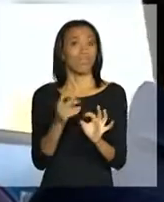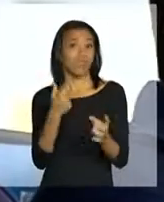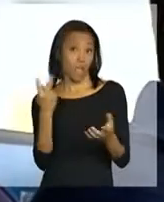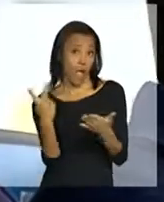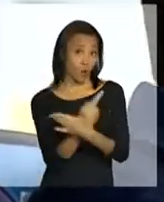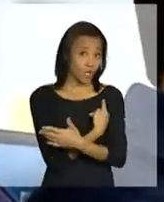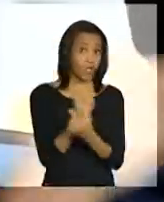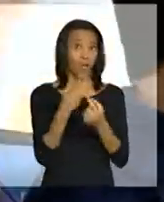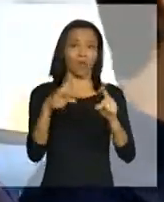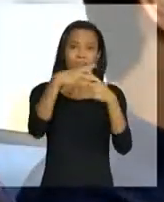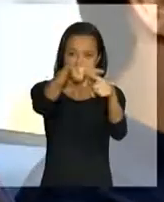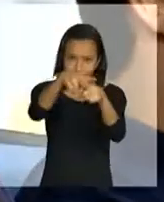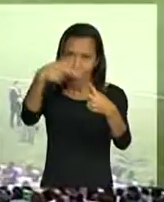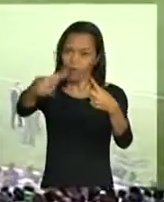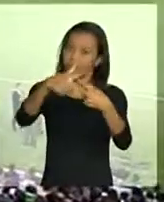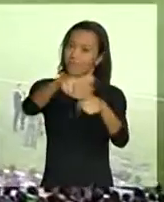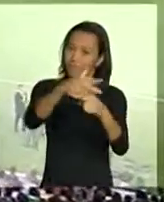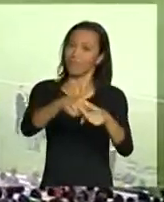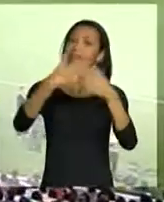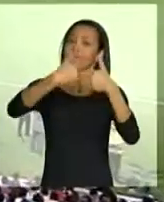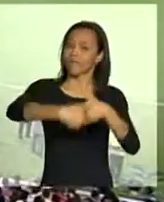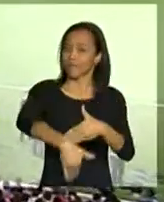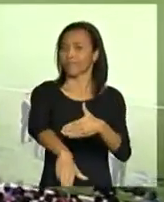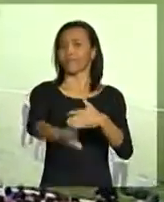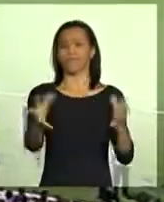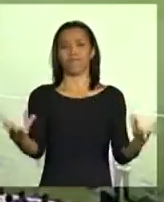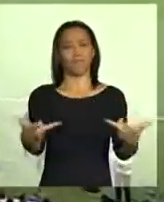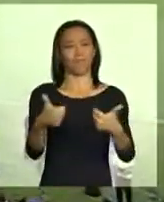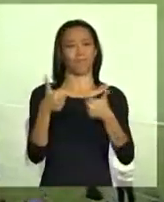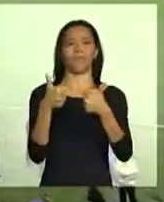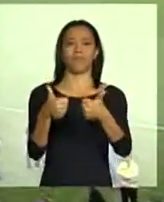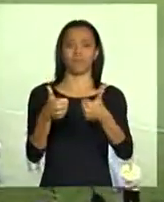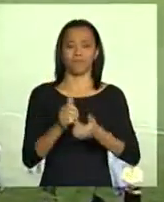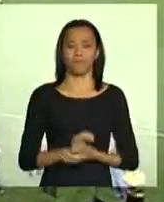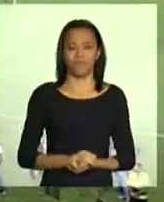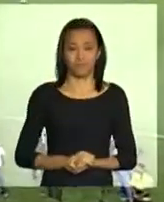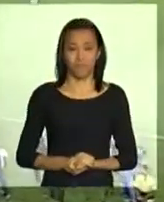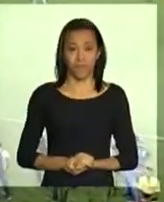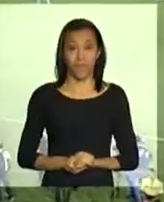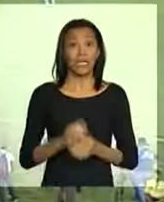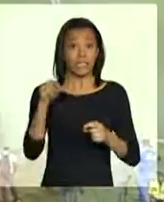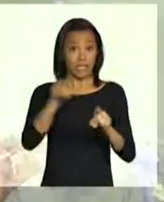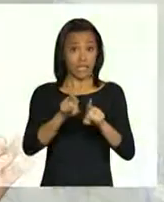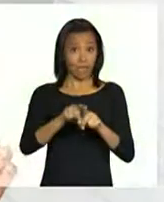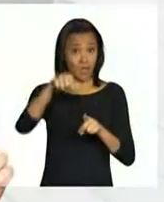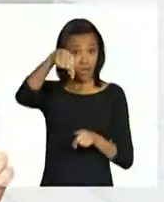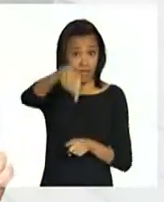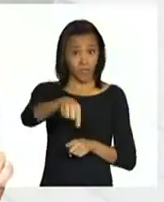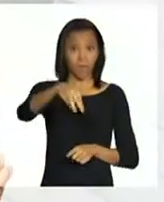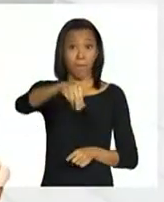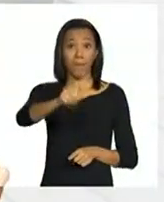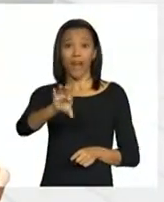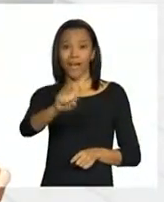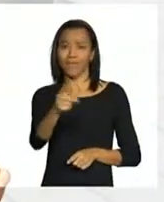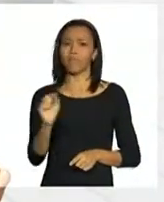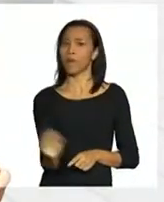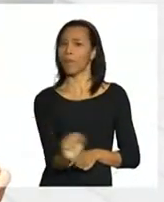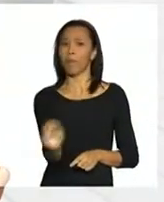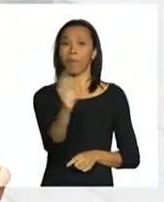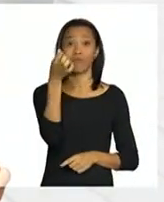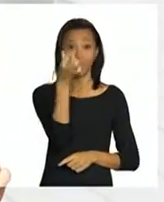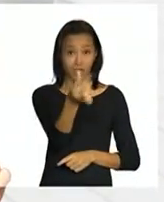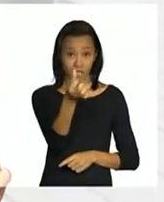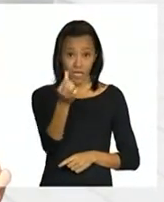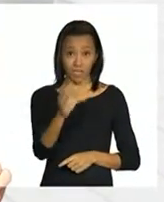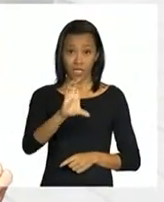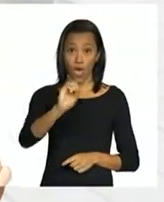eventuais ajustes para o funcionamento pleno do estádio. E o Maracanã é um dos seis estádios da Copa